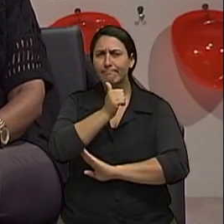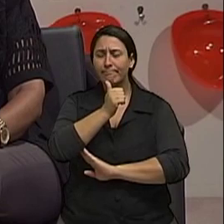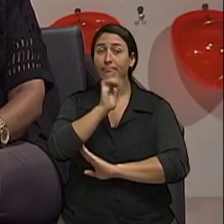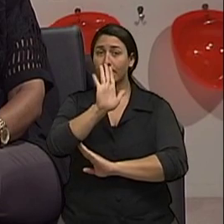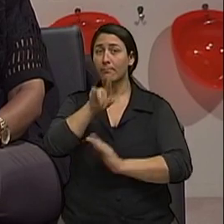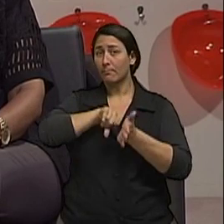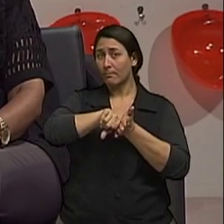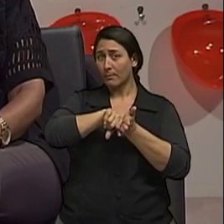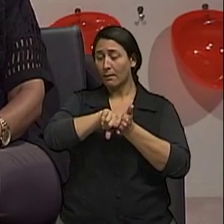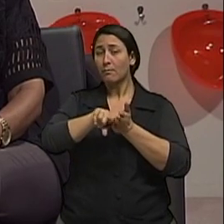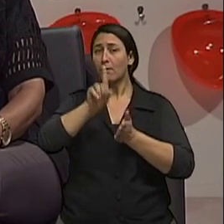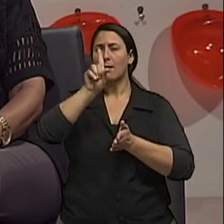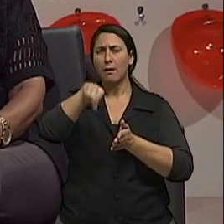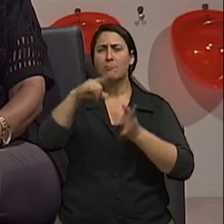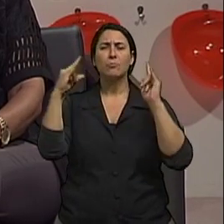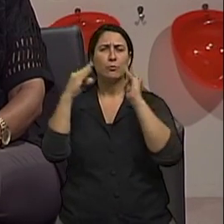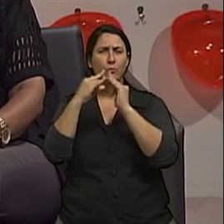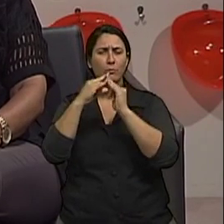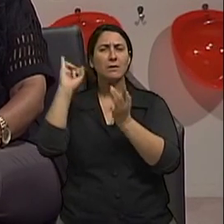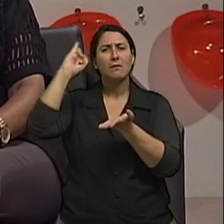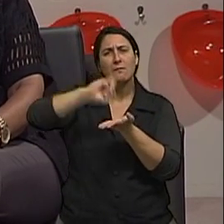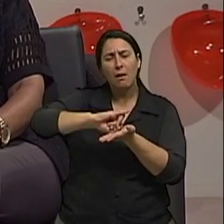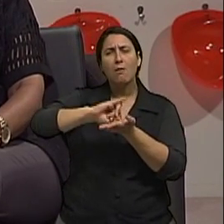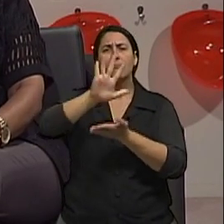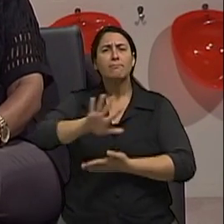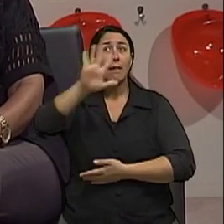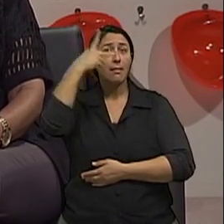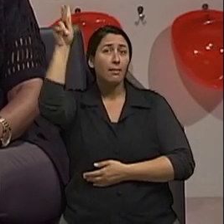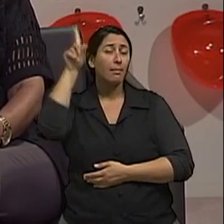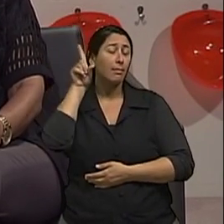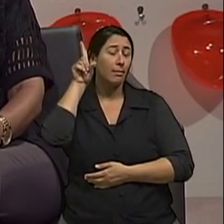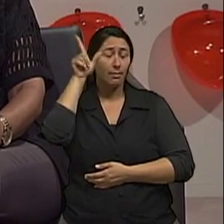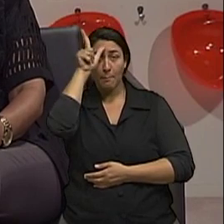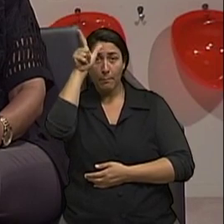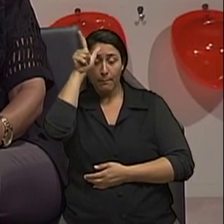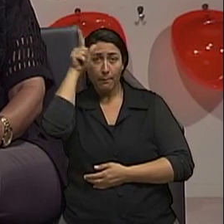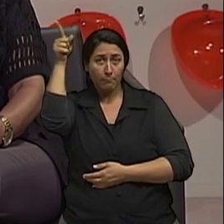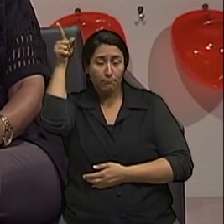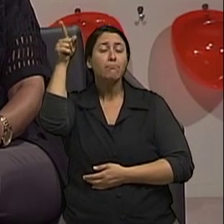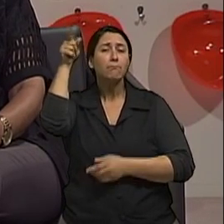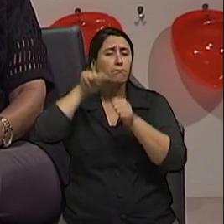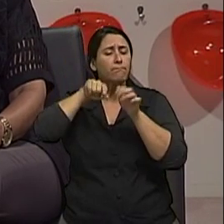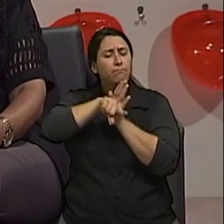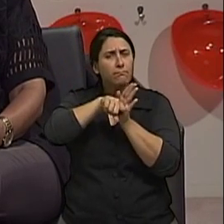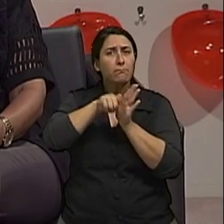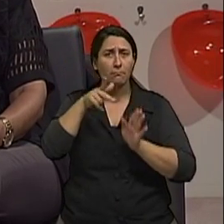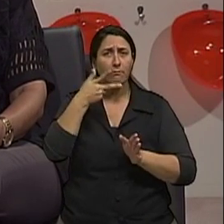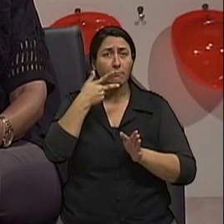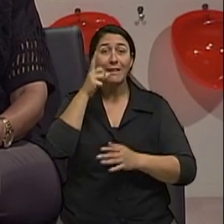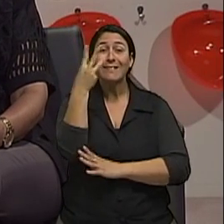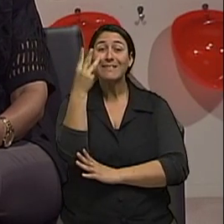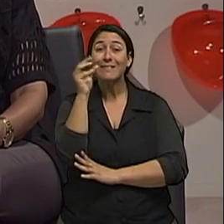Instituto Central de Saúde Mental de Manhattan, na Alemanha, 30% dos idosos que